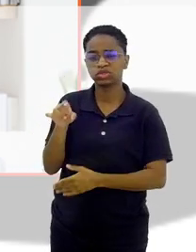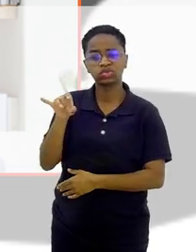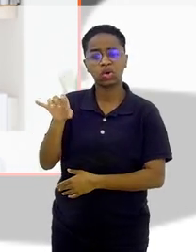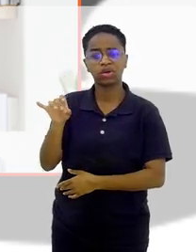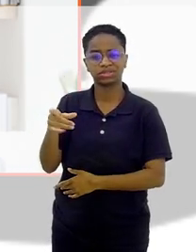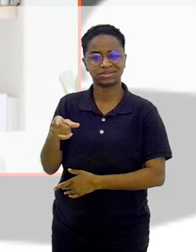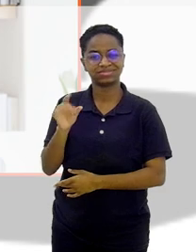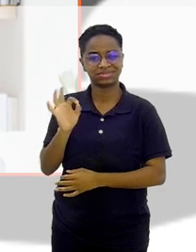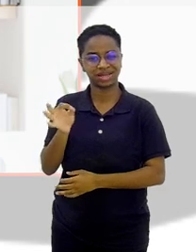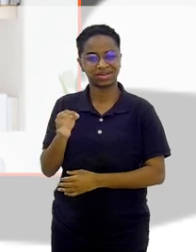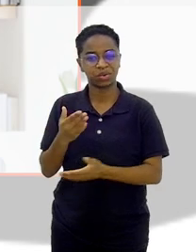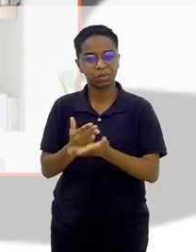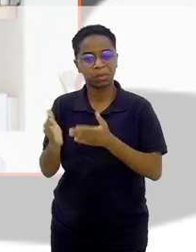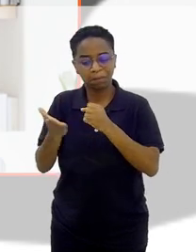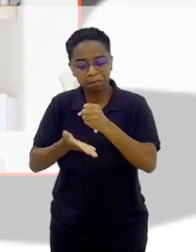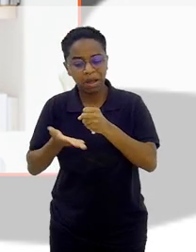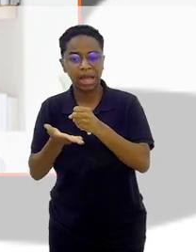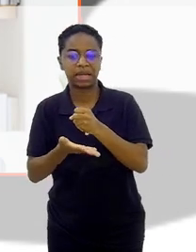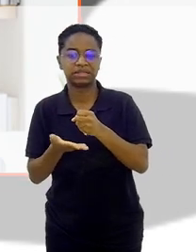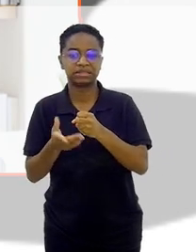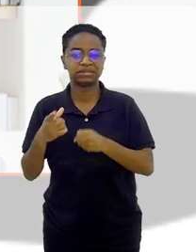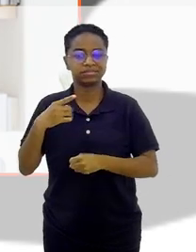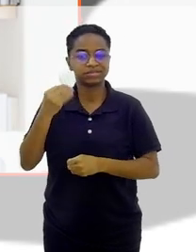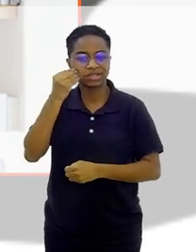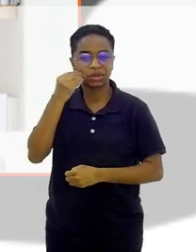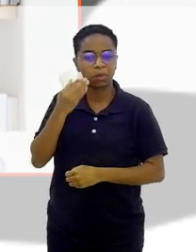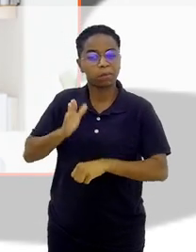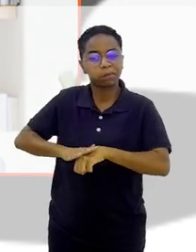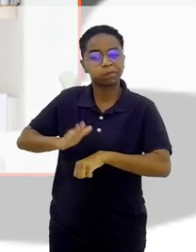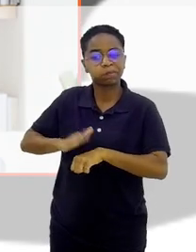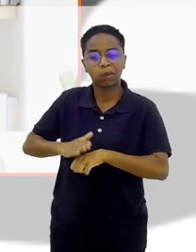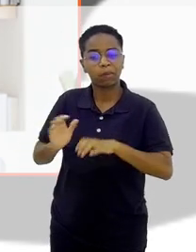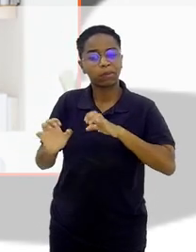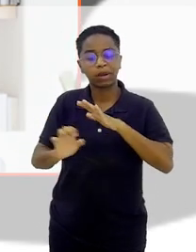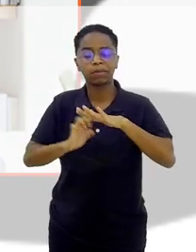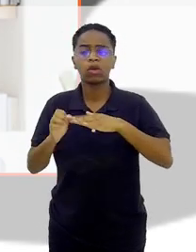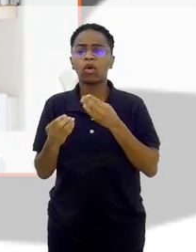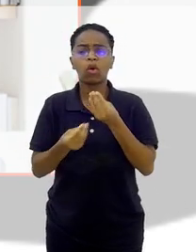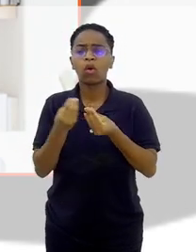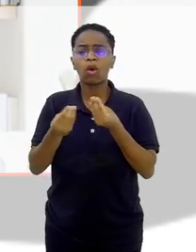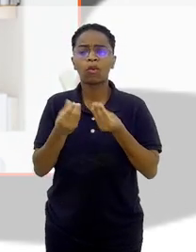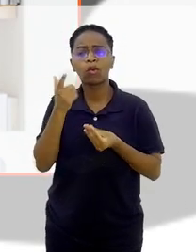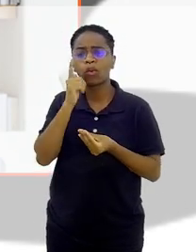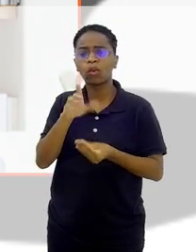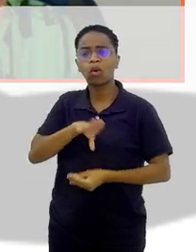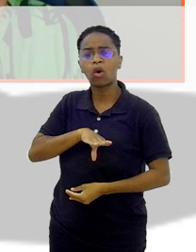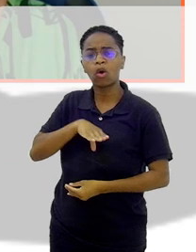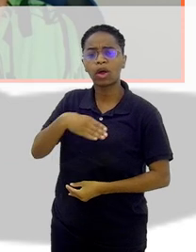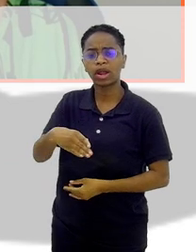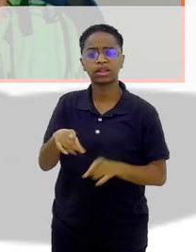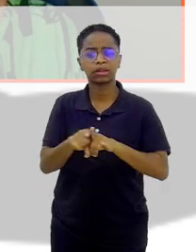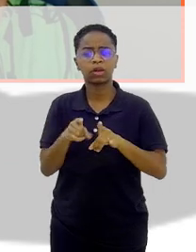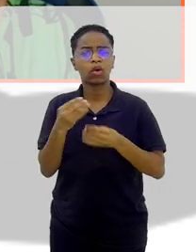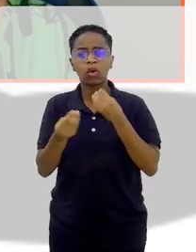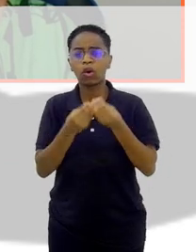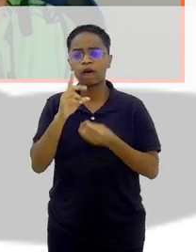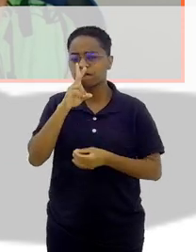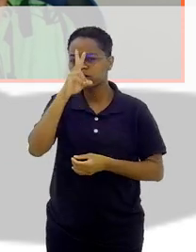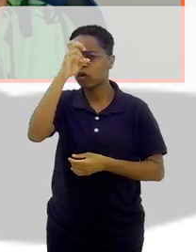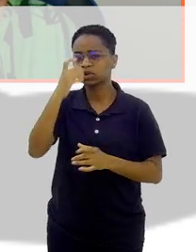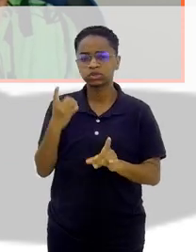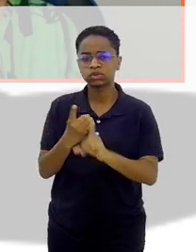da base. Para você ter o seu próprio negócio. De onde que surgiu essa coragem e essa força toda?